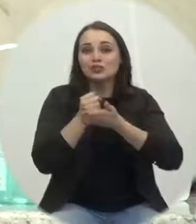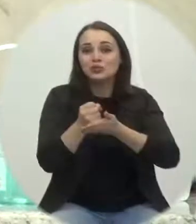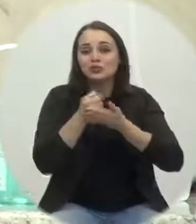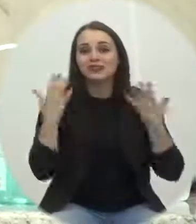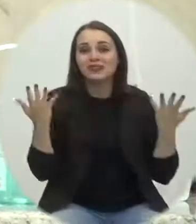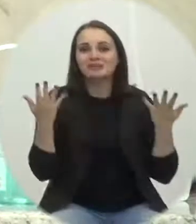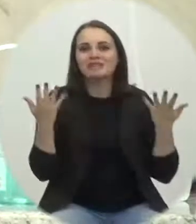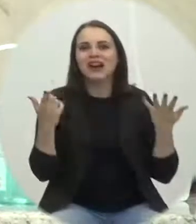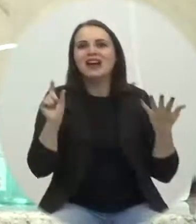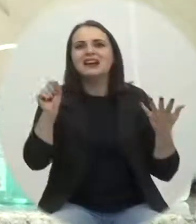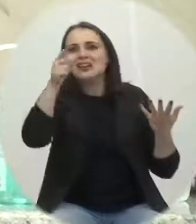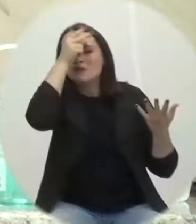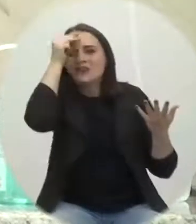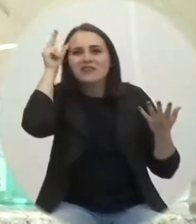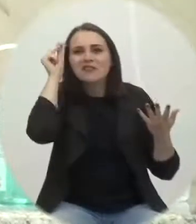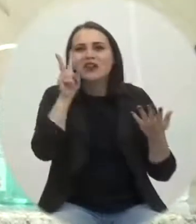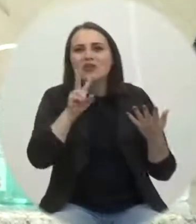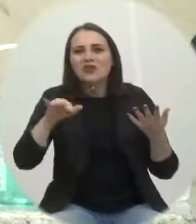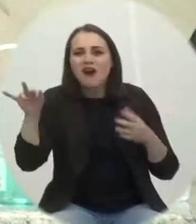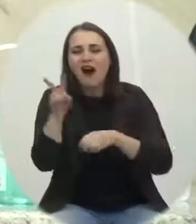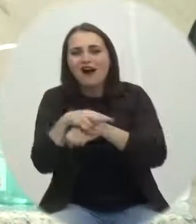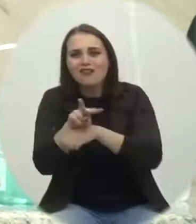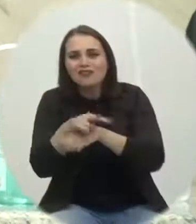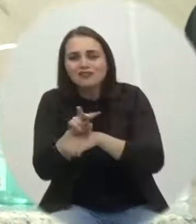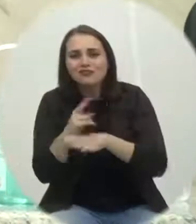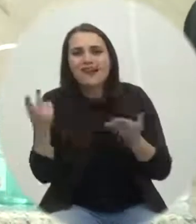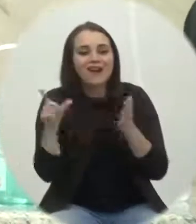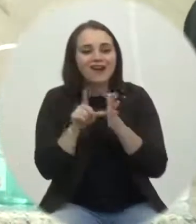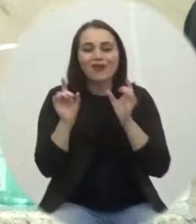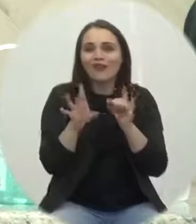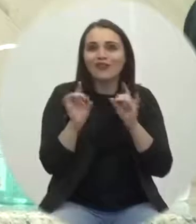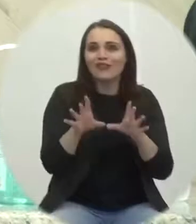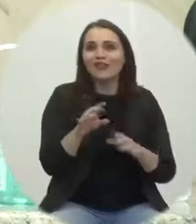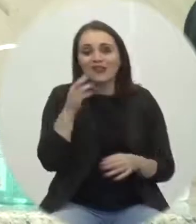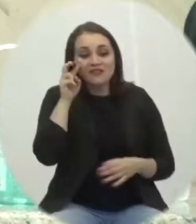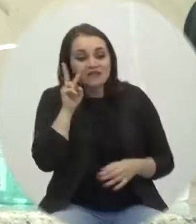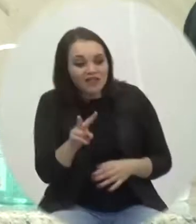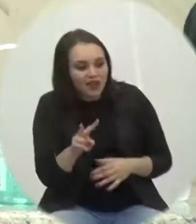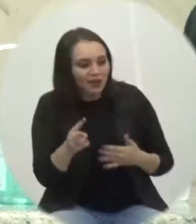fiscalizar um comércio, sabendo da maneira, da situação que está?